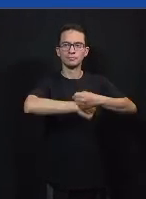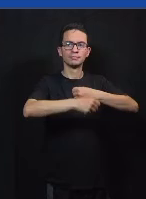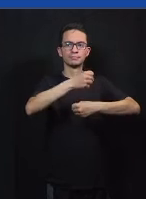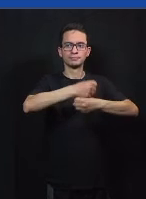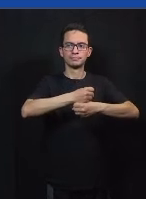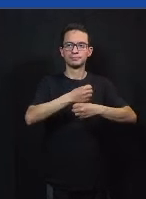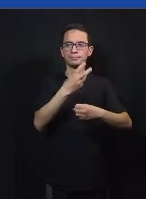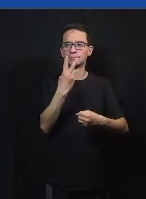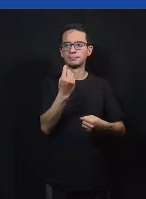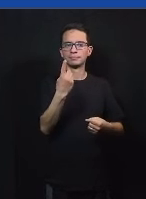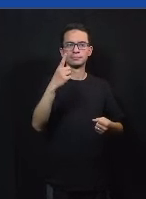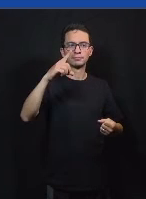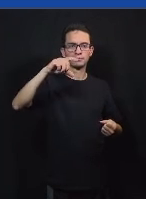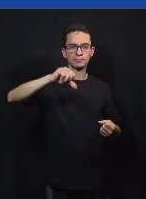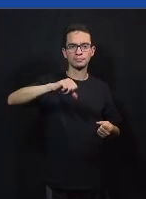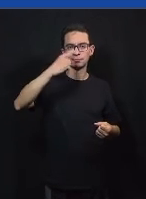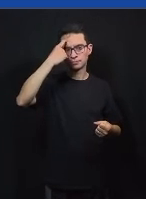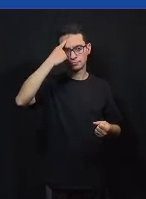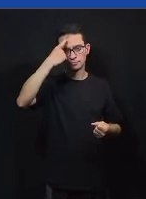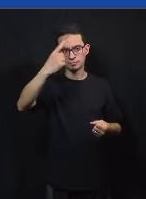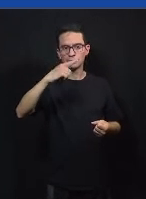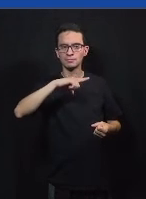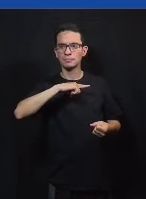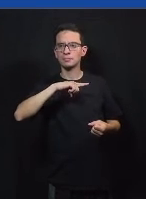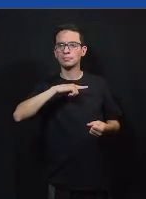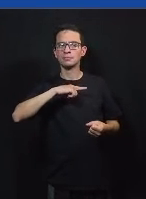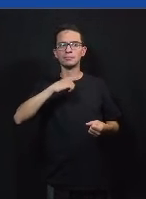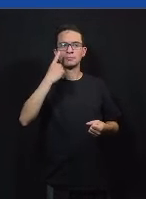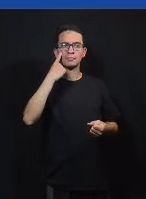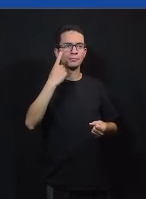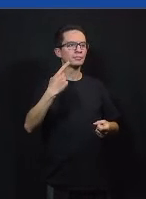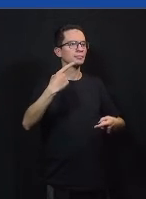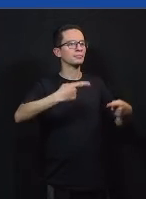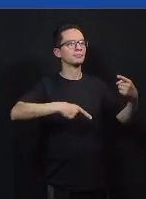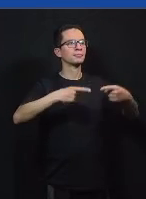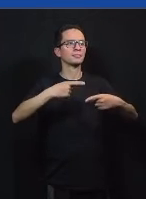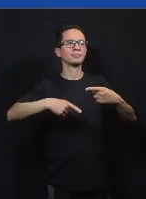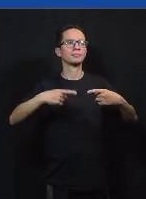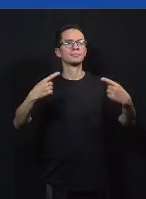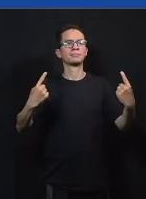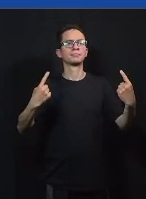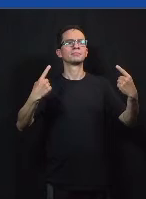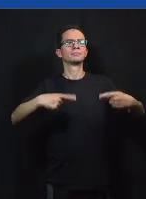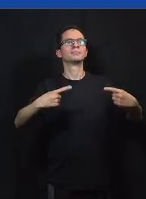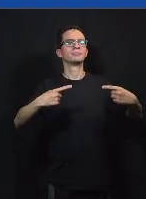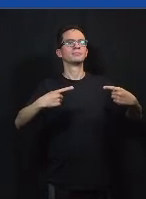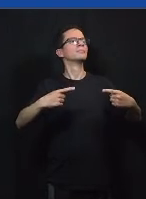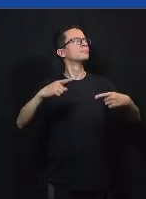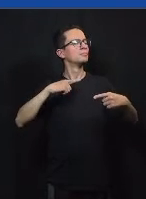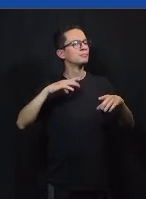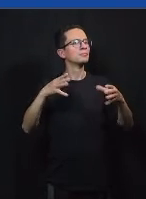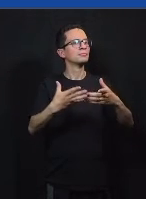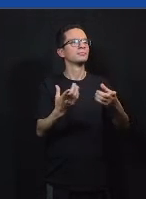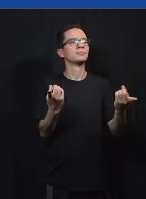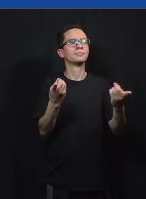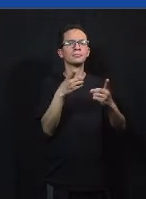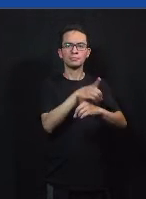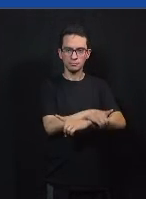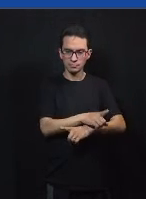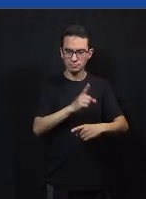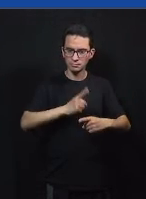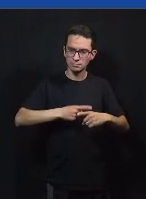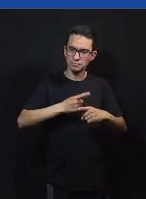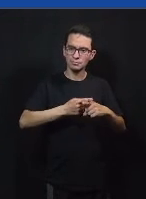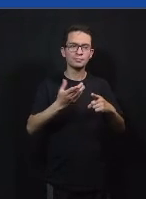uma grande execução de debates acirrados polarizados entre grupos opostos que levou ao